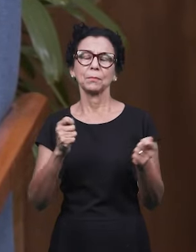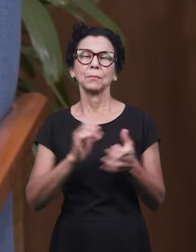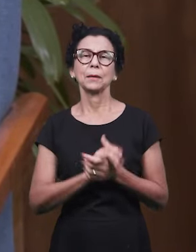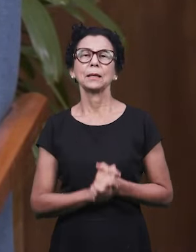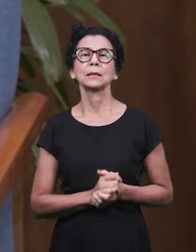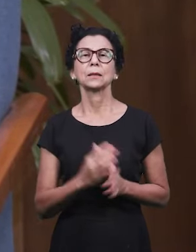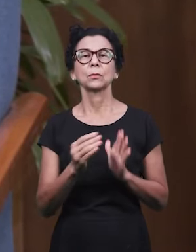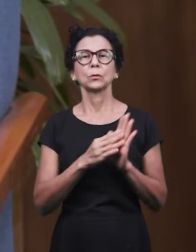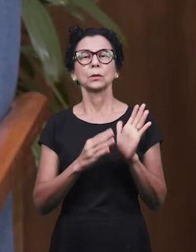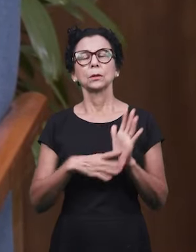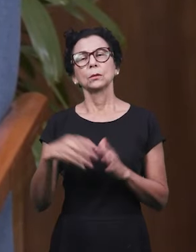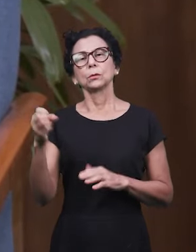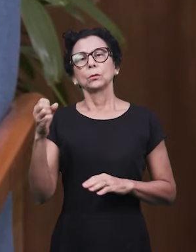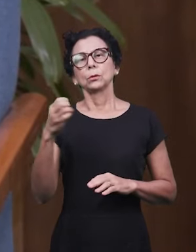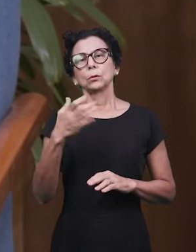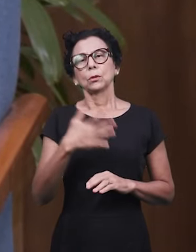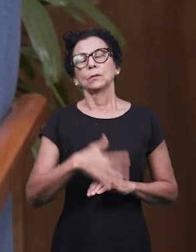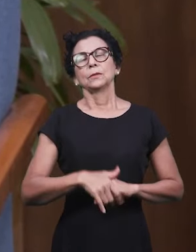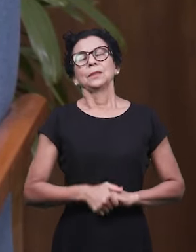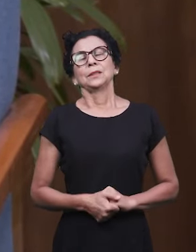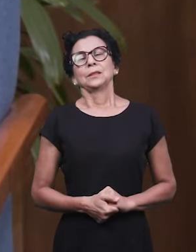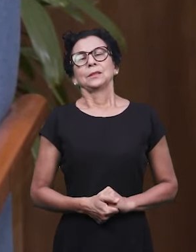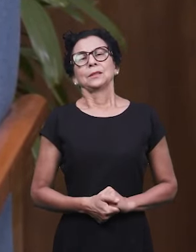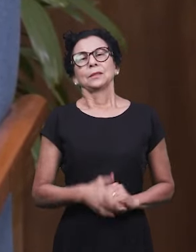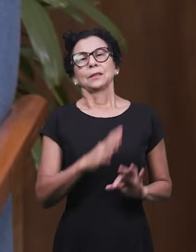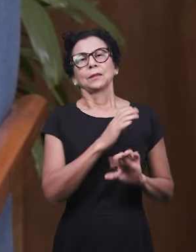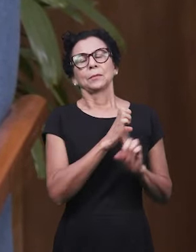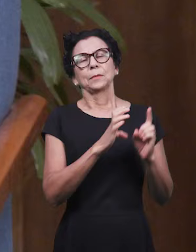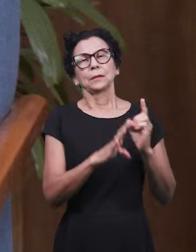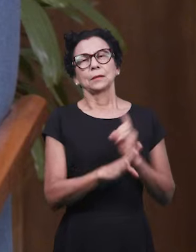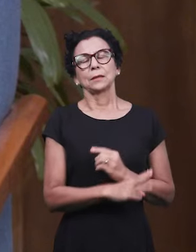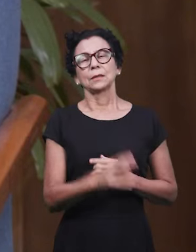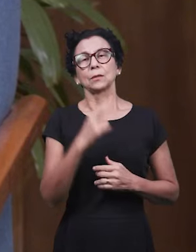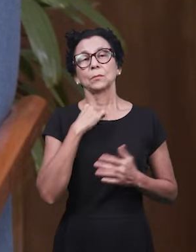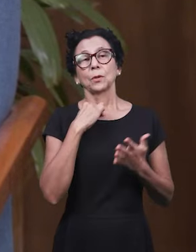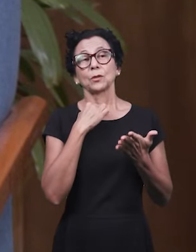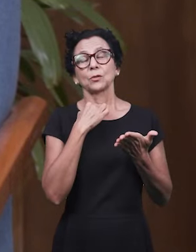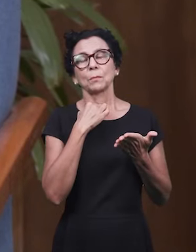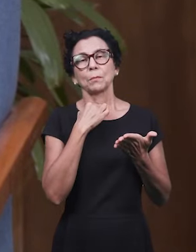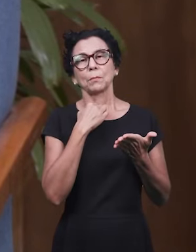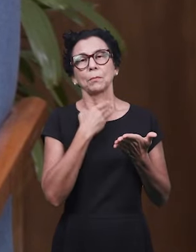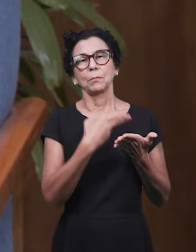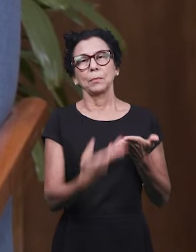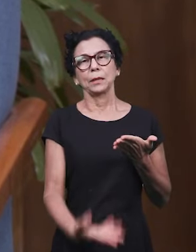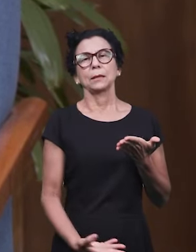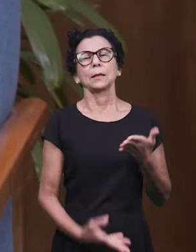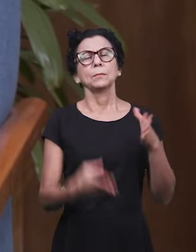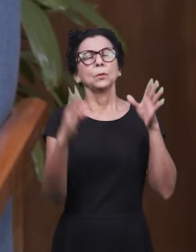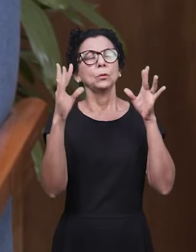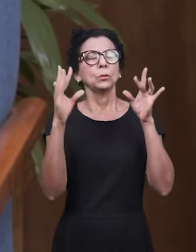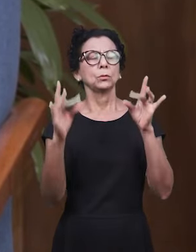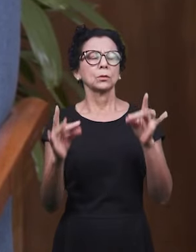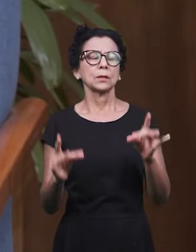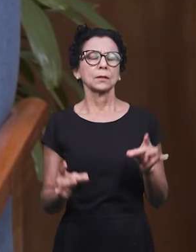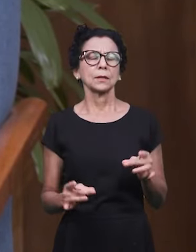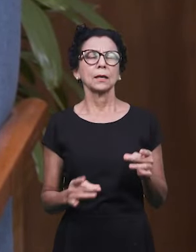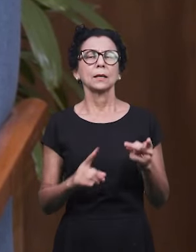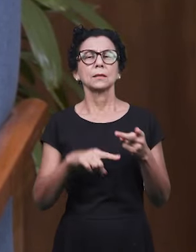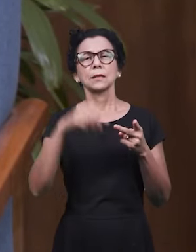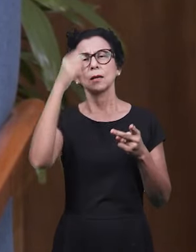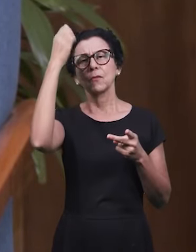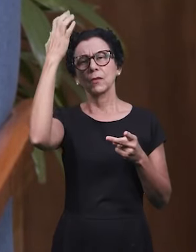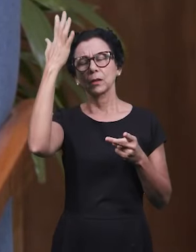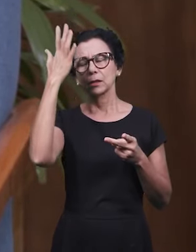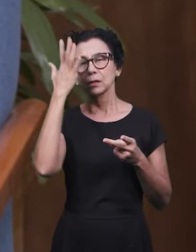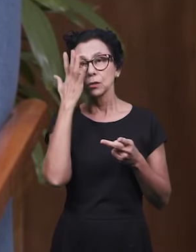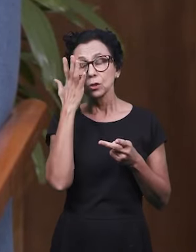edição inédita e ao vivo da Escola Bíblica Dominical. E você não pode perder. A quantidade de maravilhas que nós